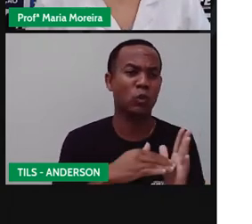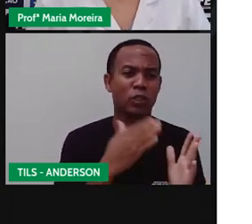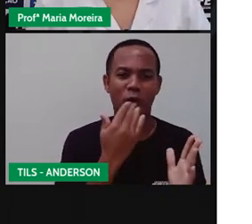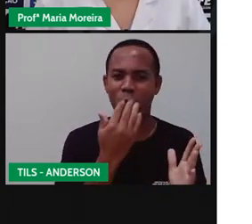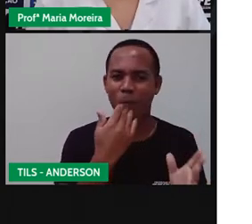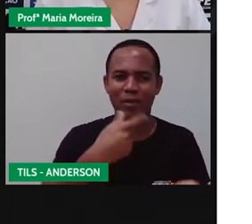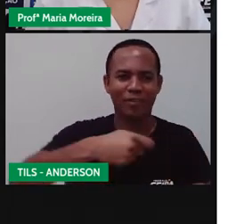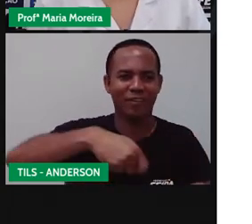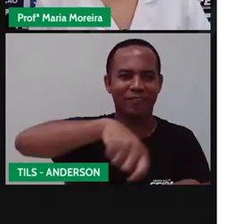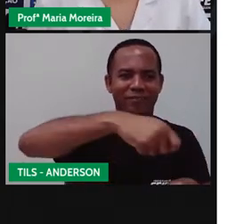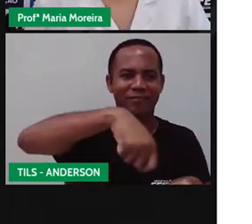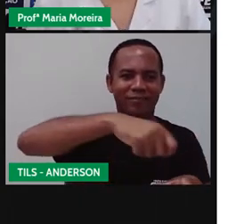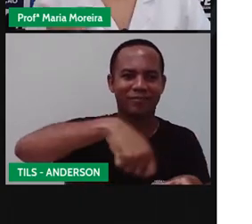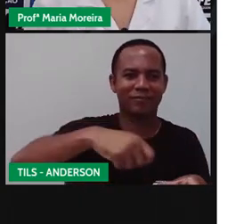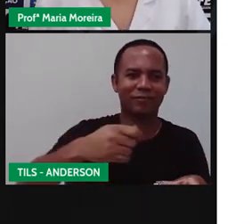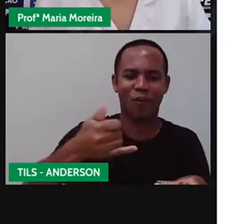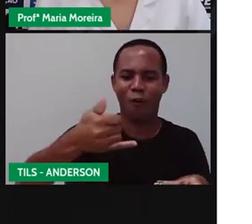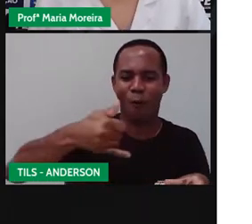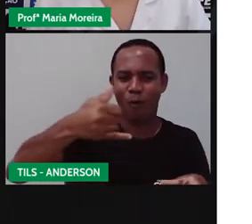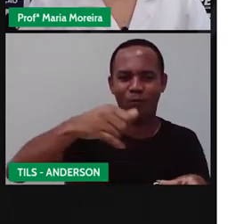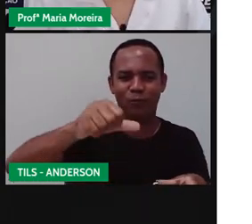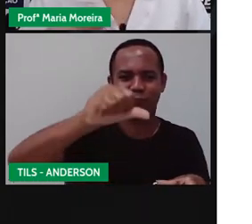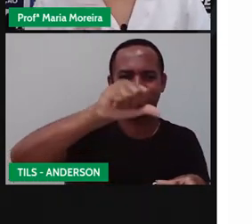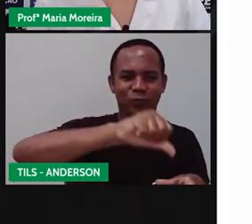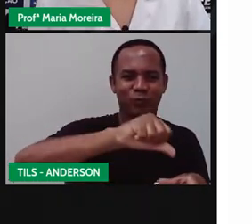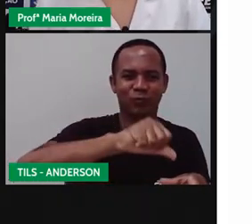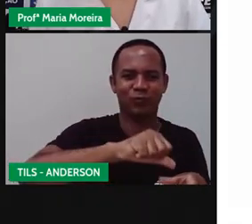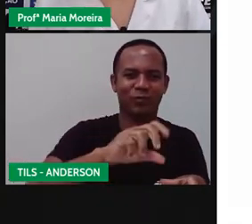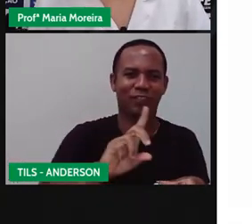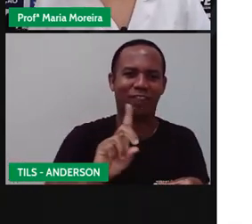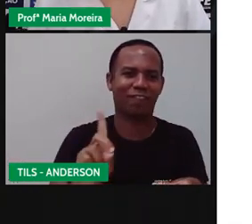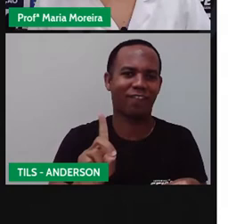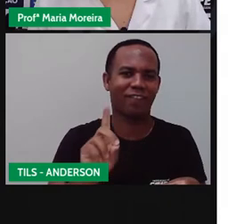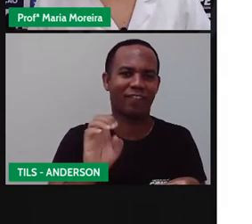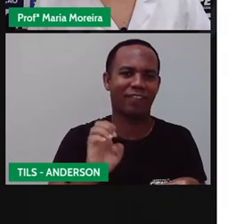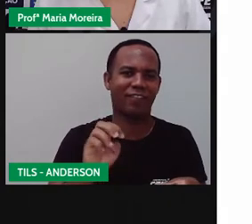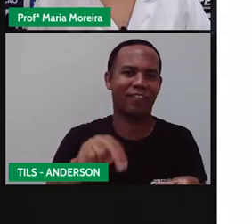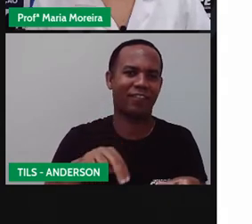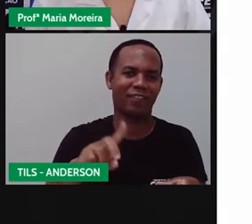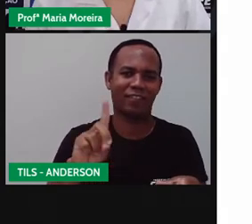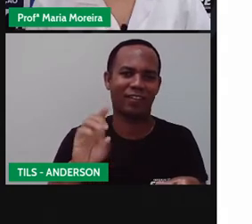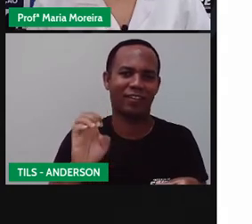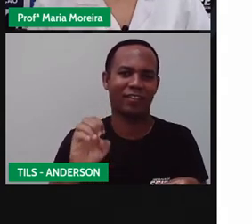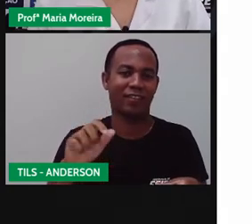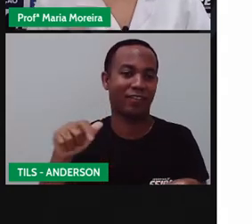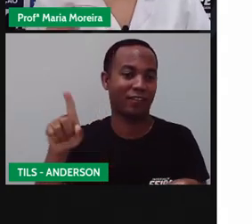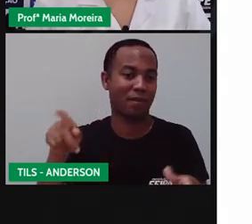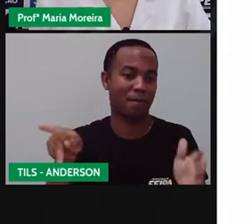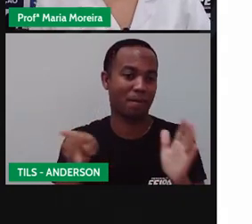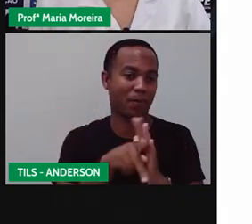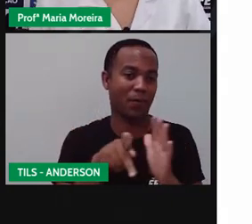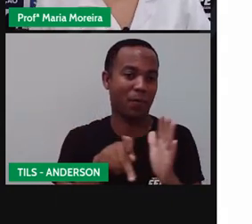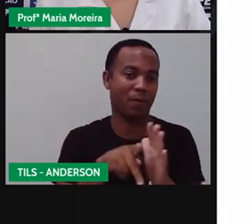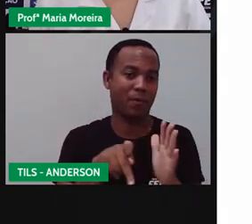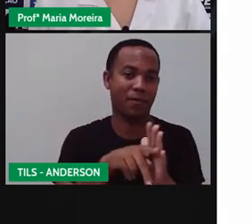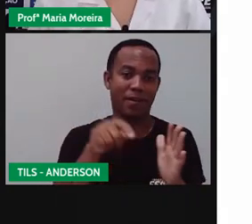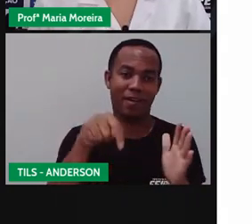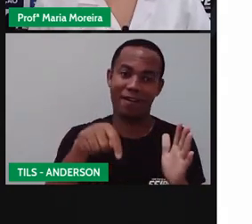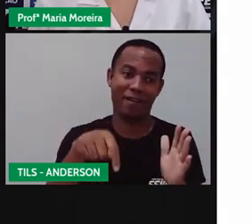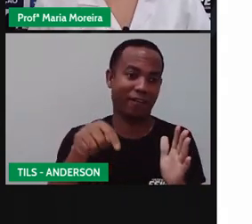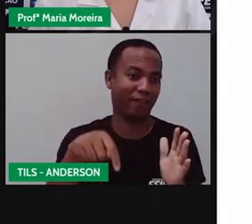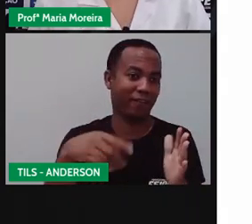azeite de dendê. Falou muqueca, azeite. Então, é um sabor característico, né? Das comidas